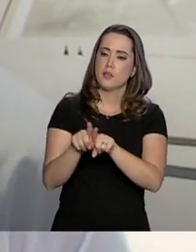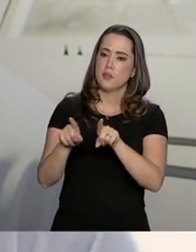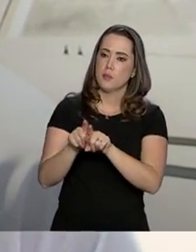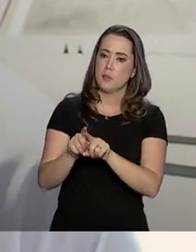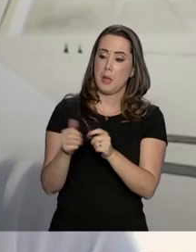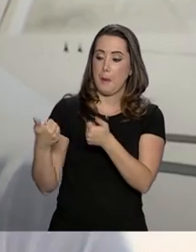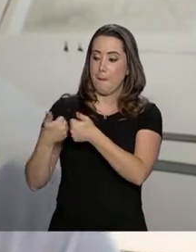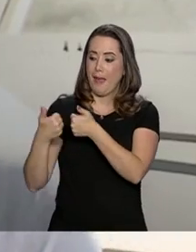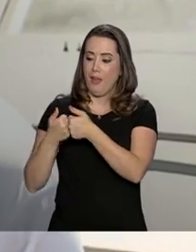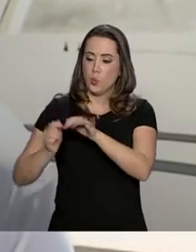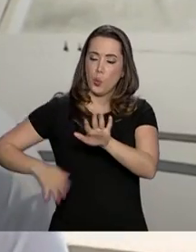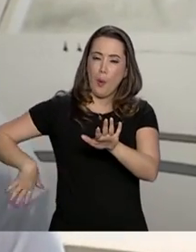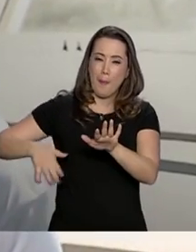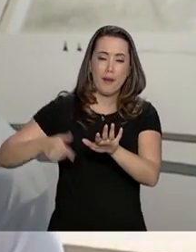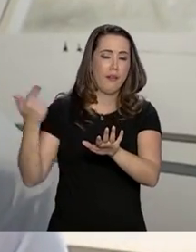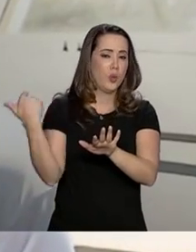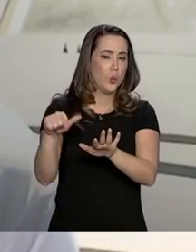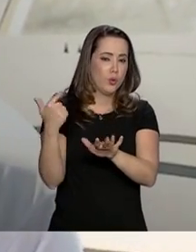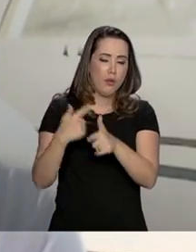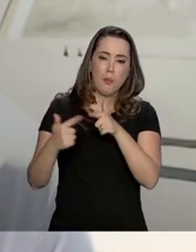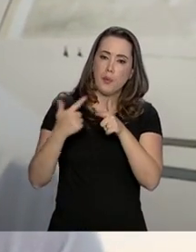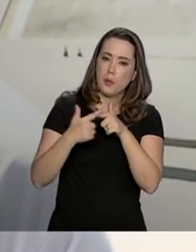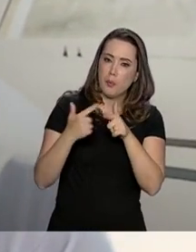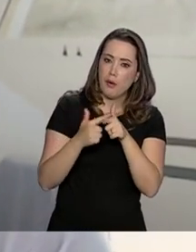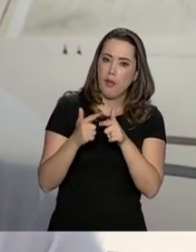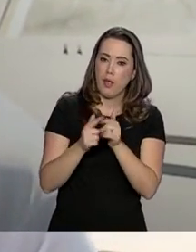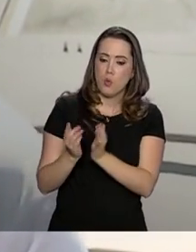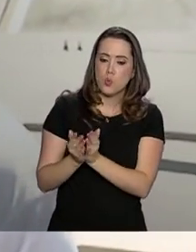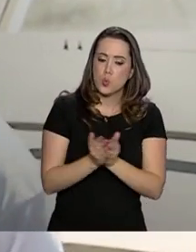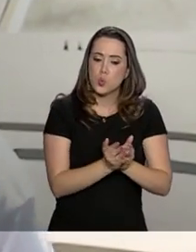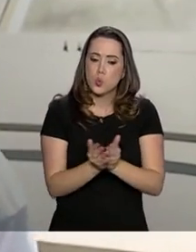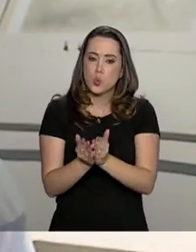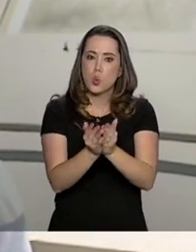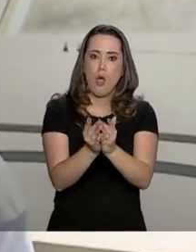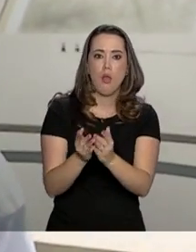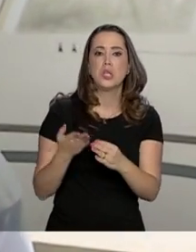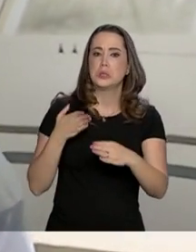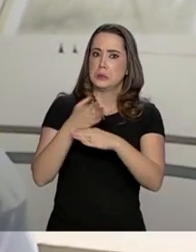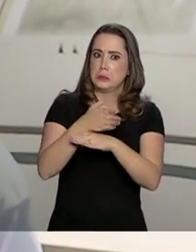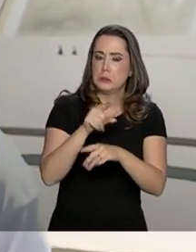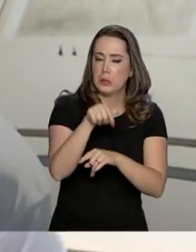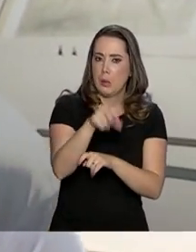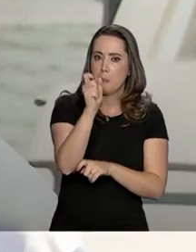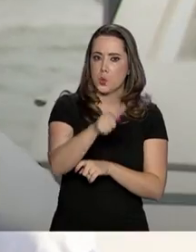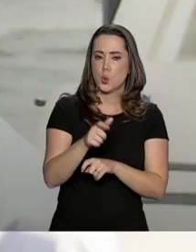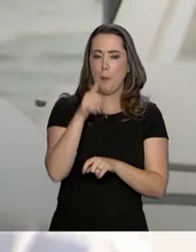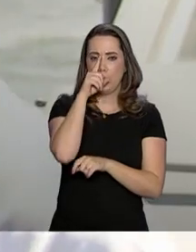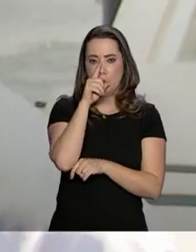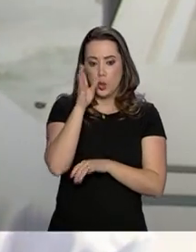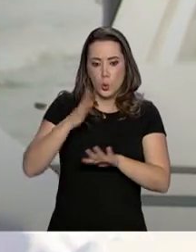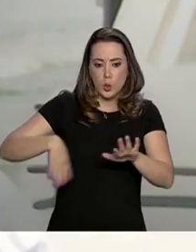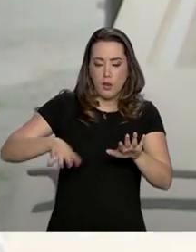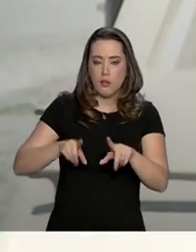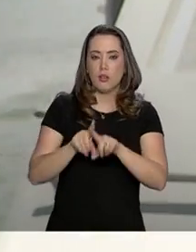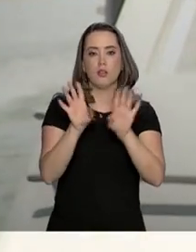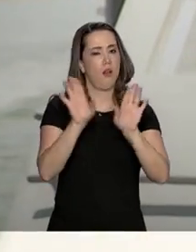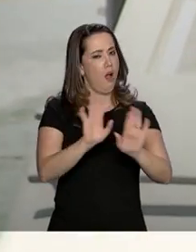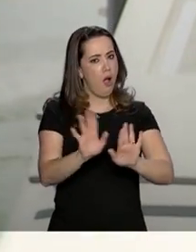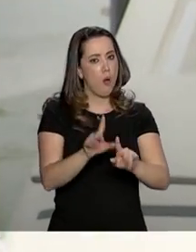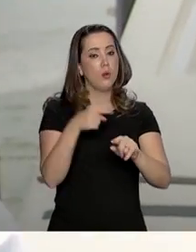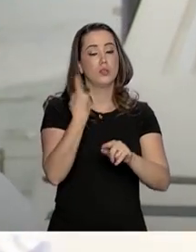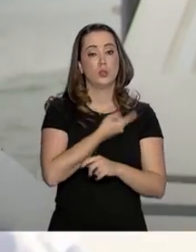próximas às praias, para que não hajam embarcações se aproximando indevidamente, colocando em risco as pessoas nas praias. Esse ano nós estamos com